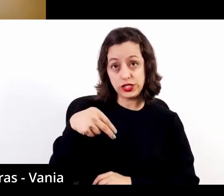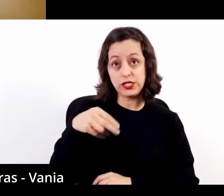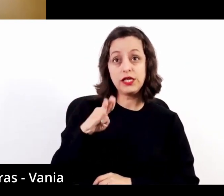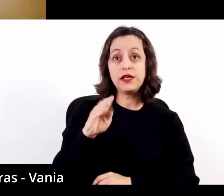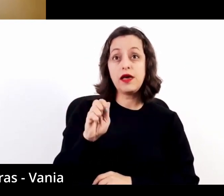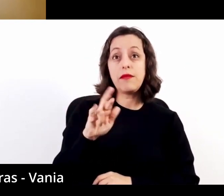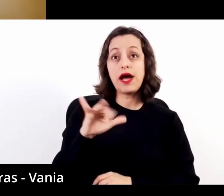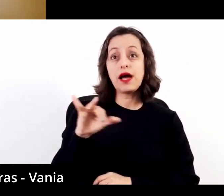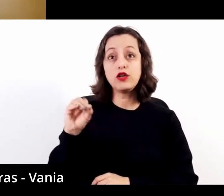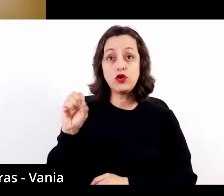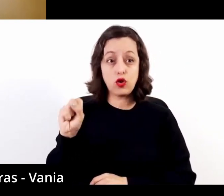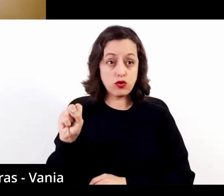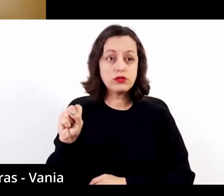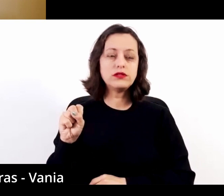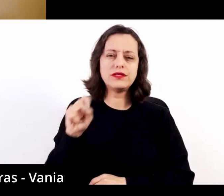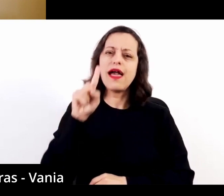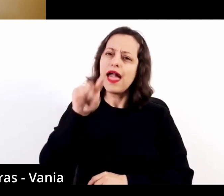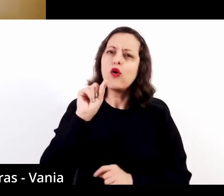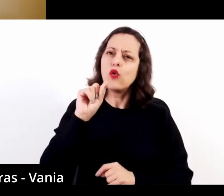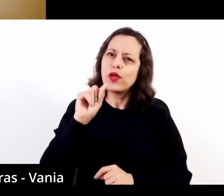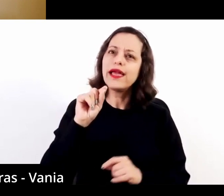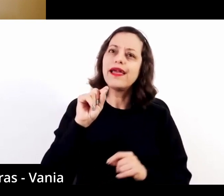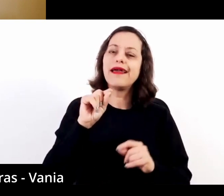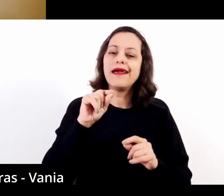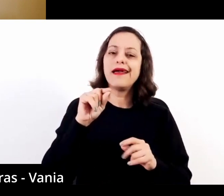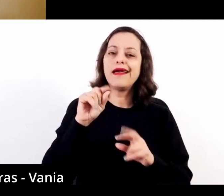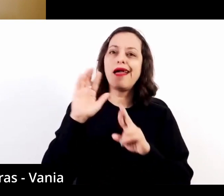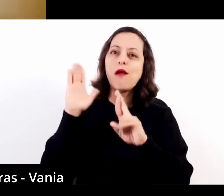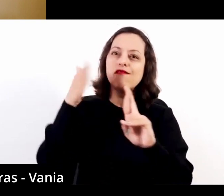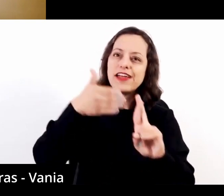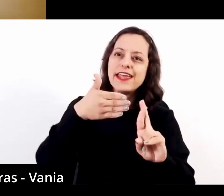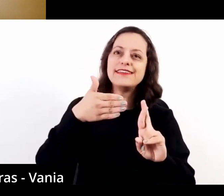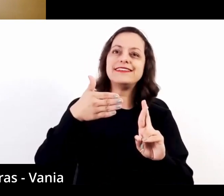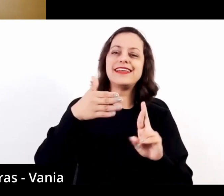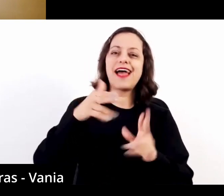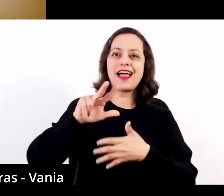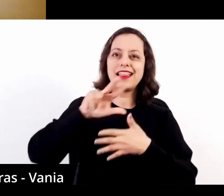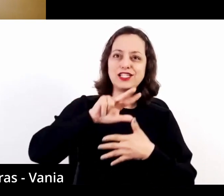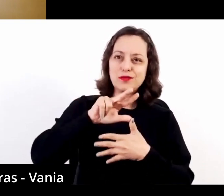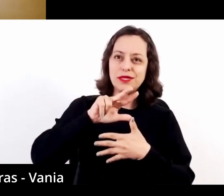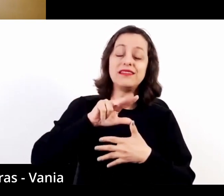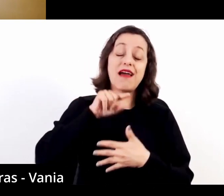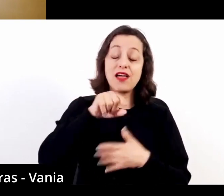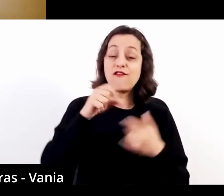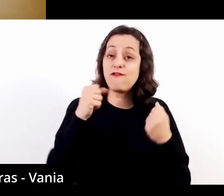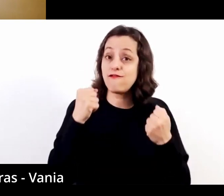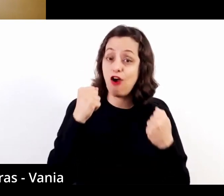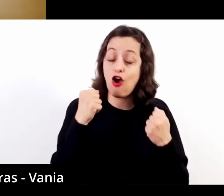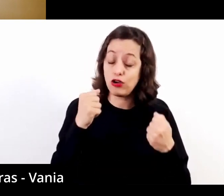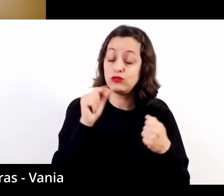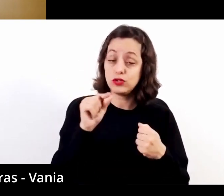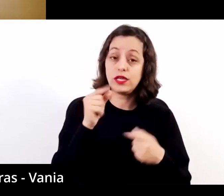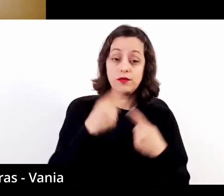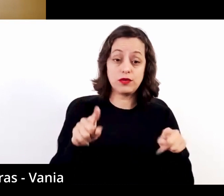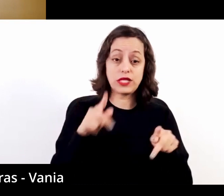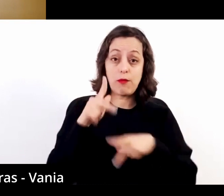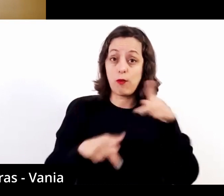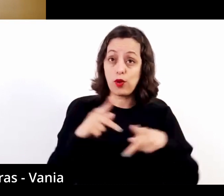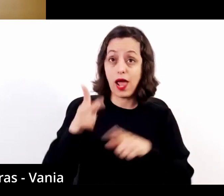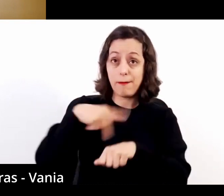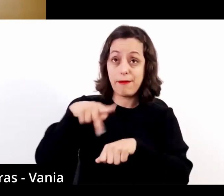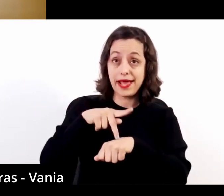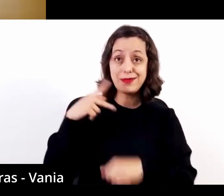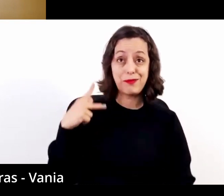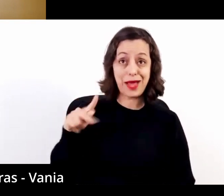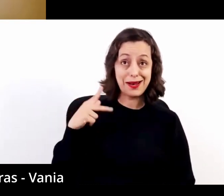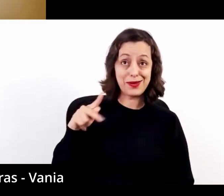latino-americano, nessa noite, que tem em sua obra uma forte influência da música popular do seu país. E